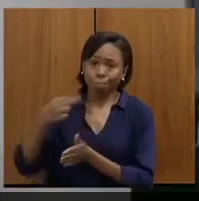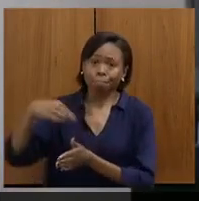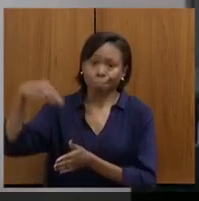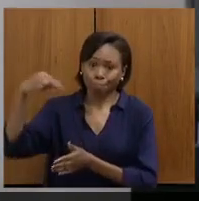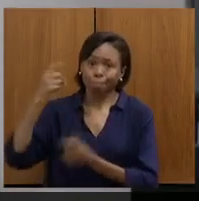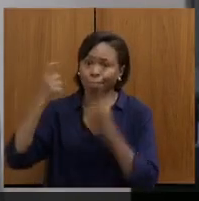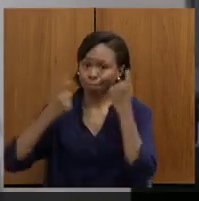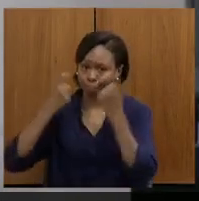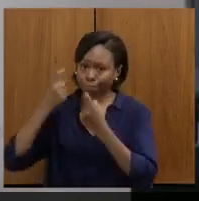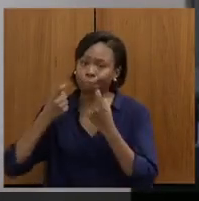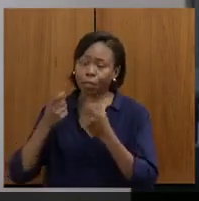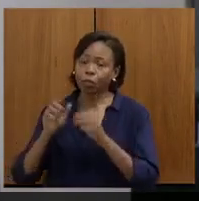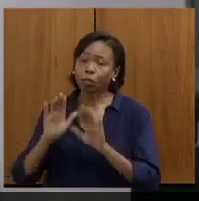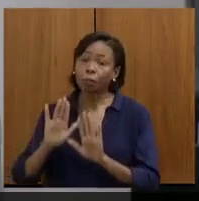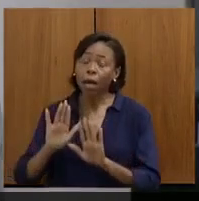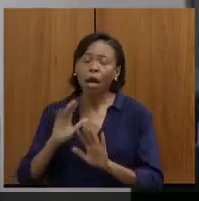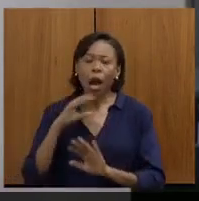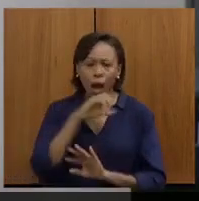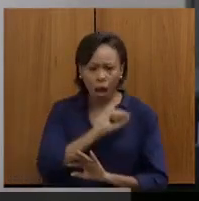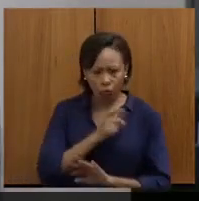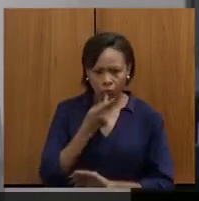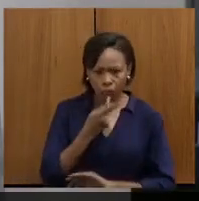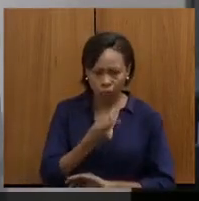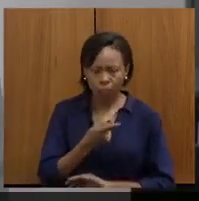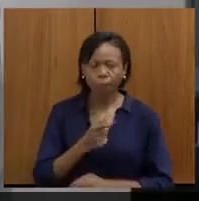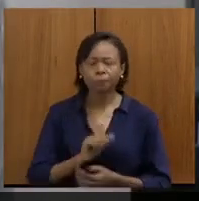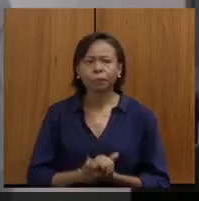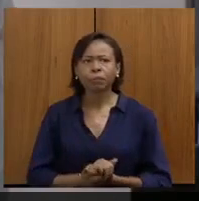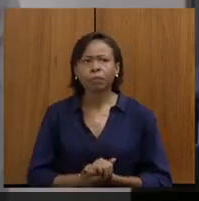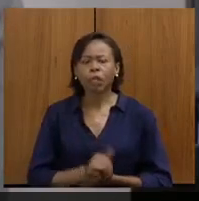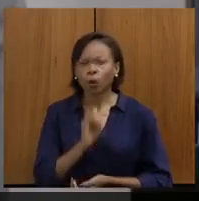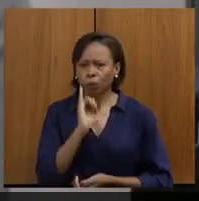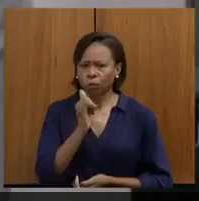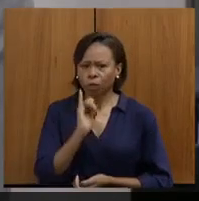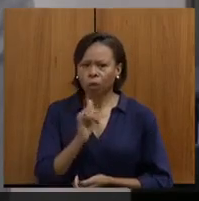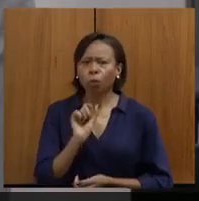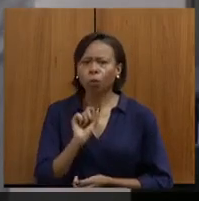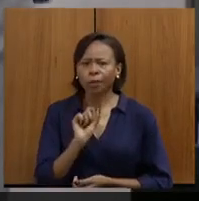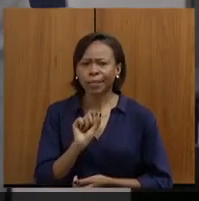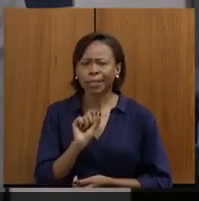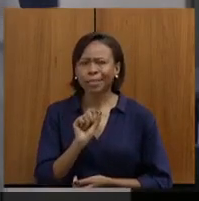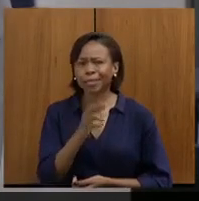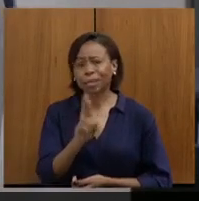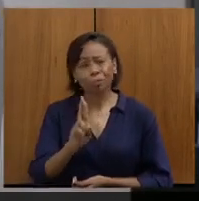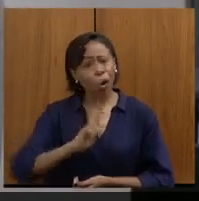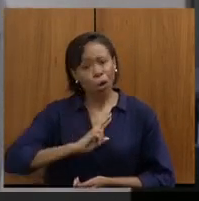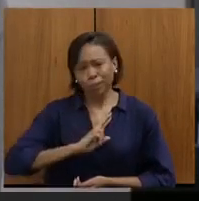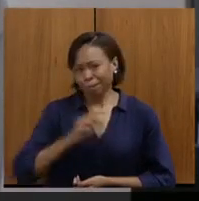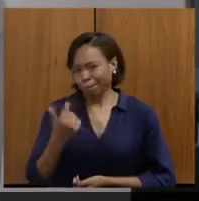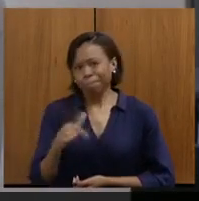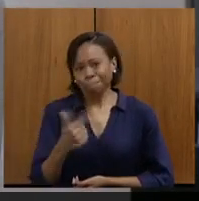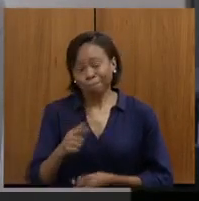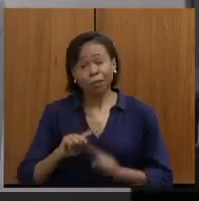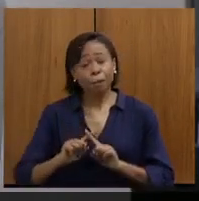imagino. Bom, mas é rapidamente, eu queria colocar uma questão que não tem nem resposta, não é? Mas,